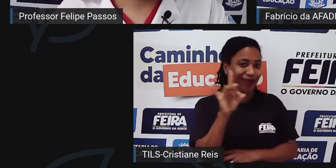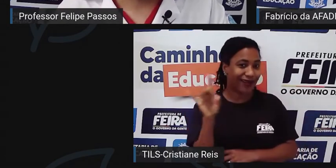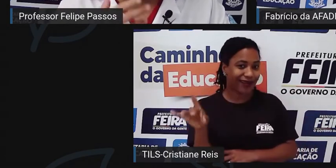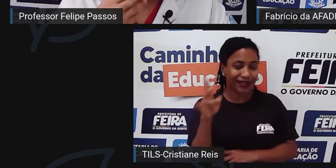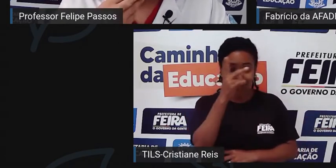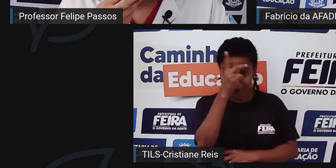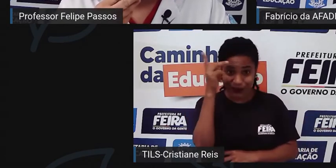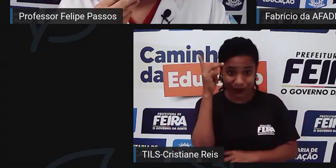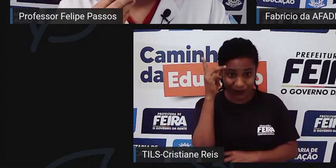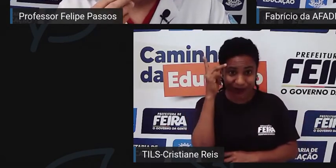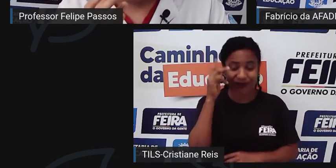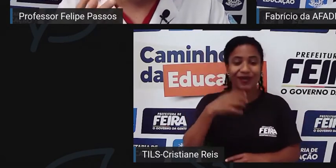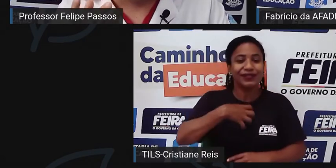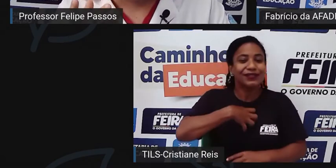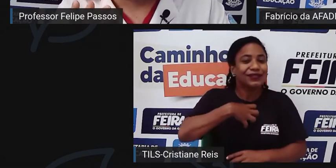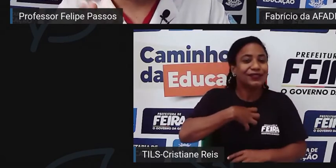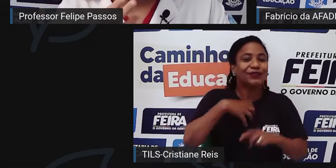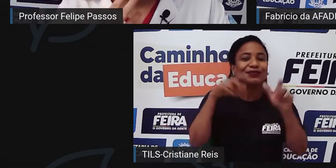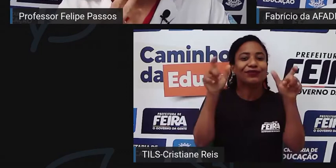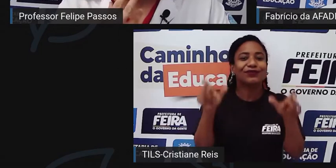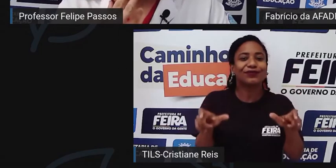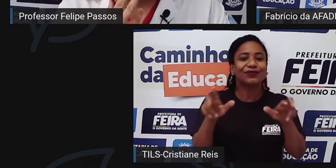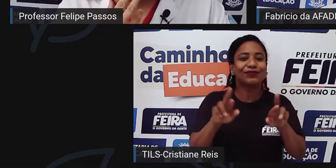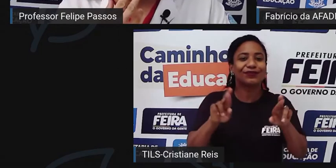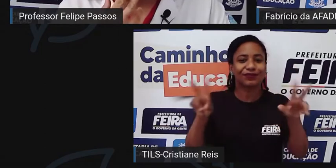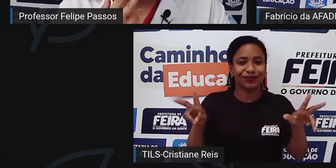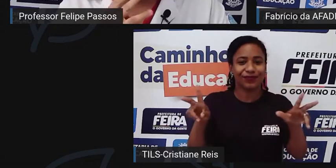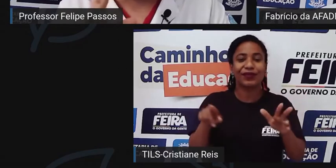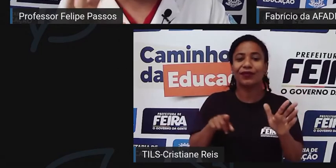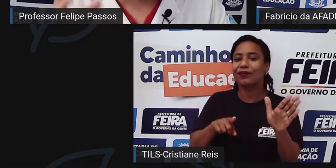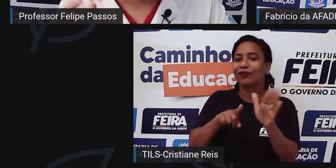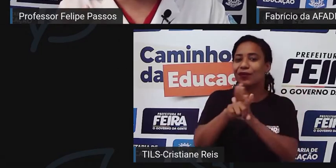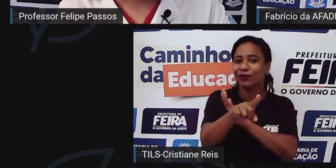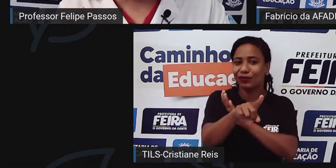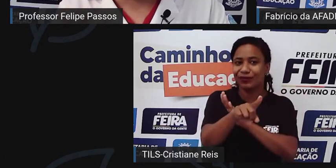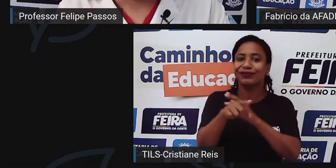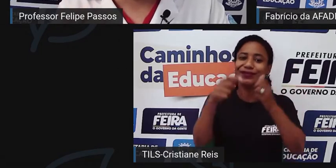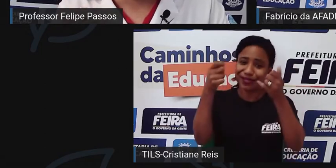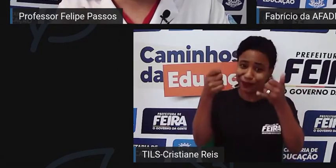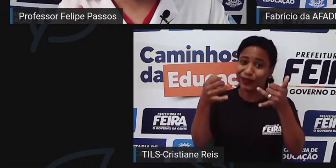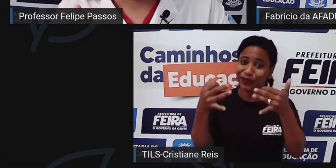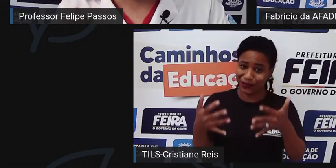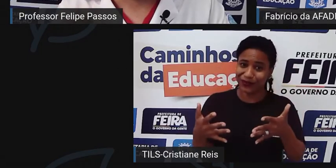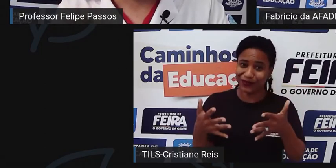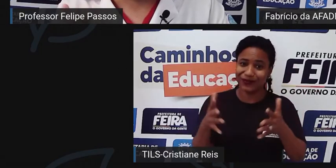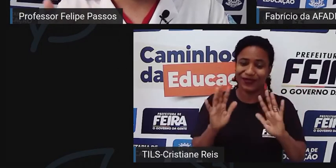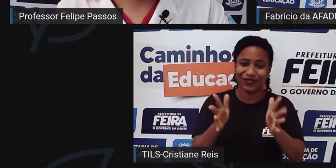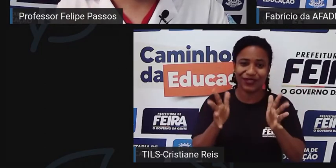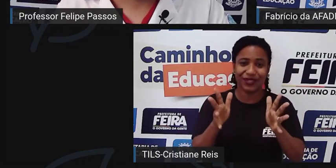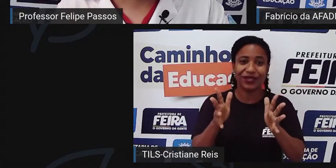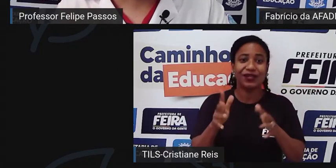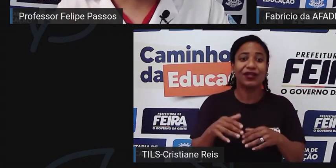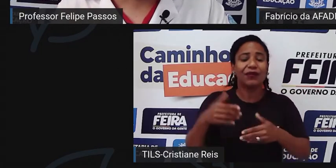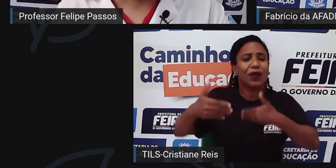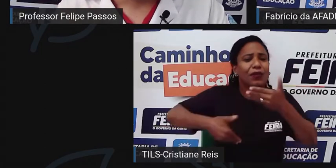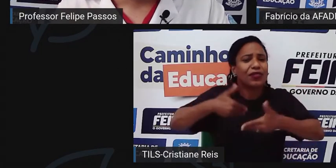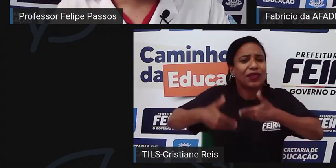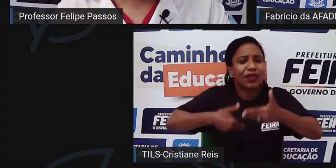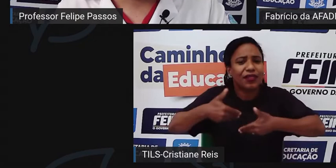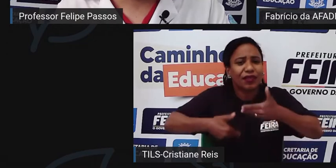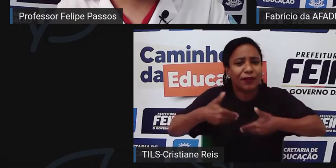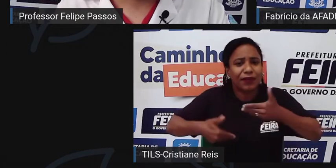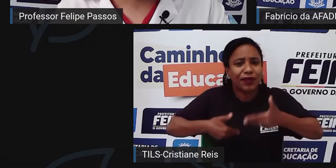manifestar de uma forma, né? A próxima pergunta, você meio que já entrou nela, né, que eu ia falar sobre o tratamento,